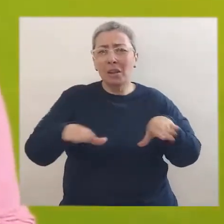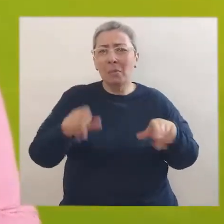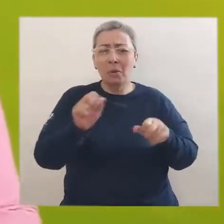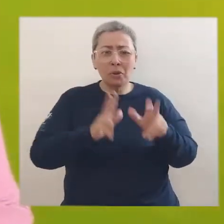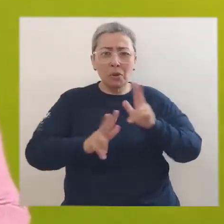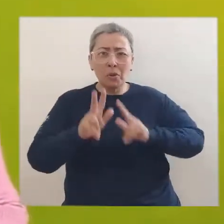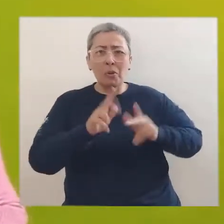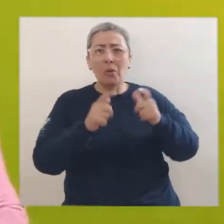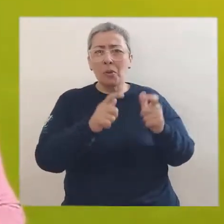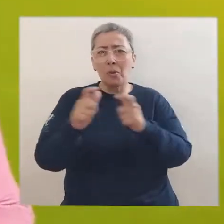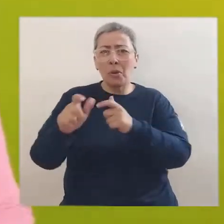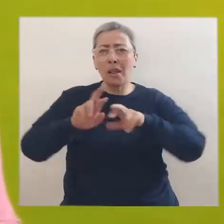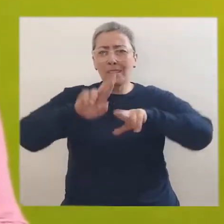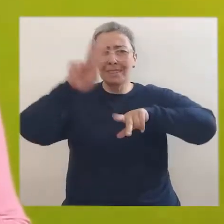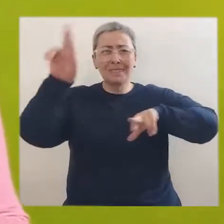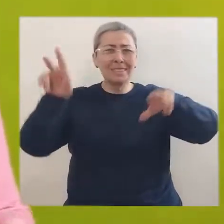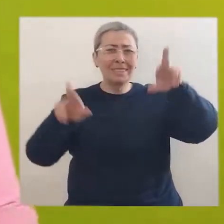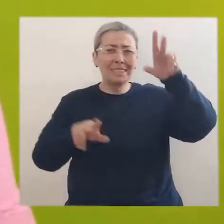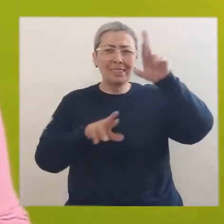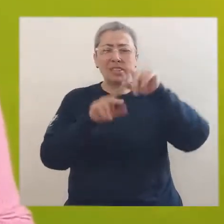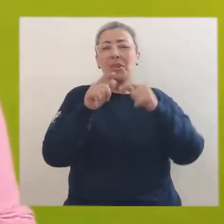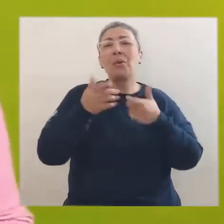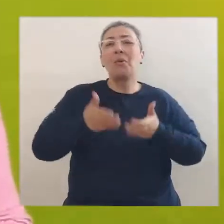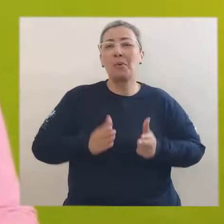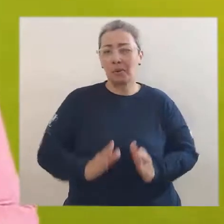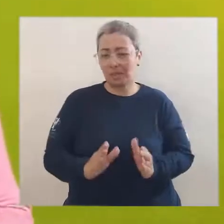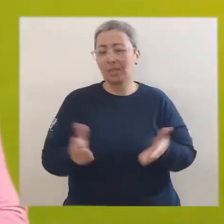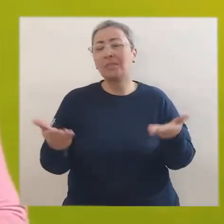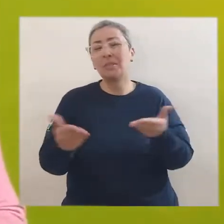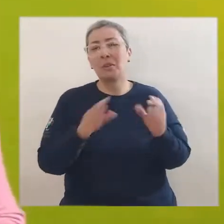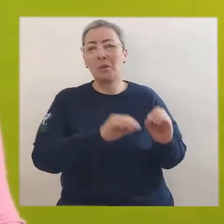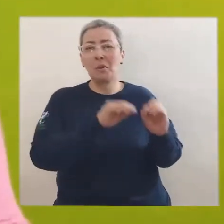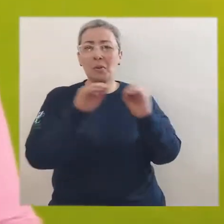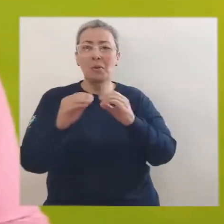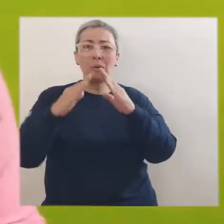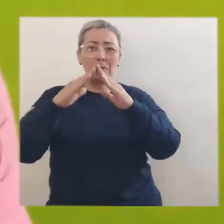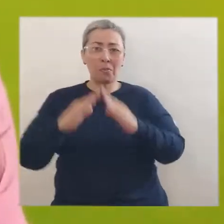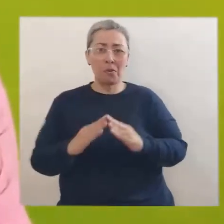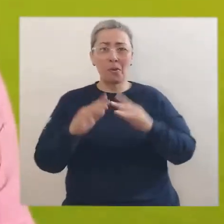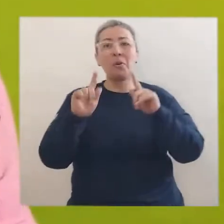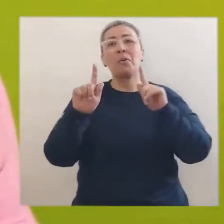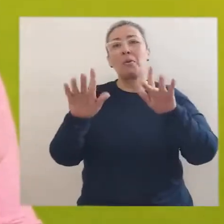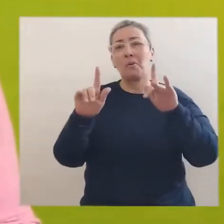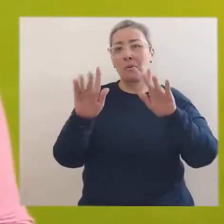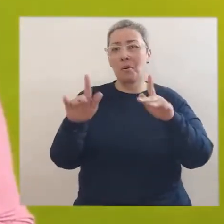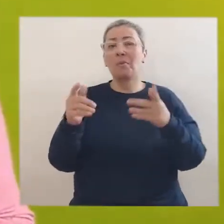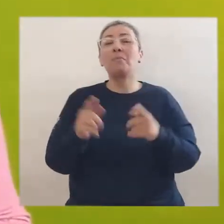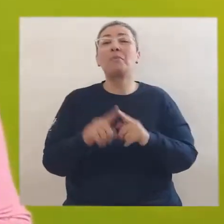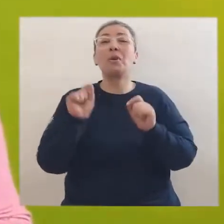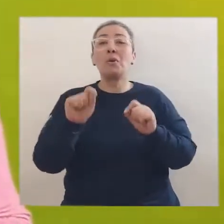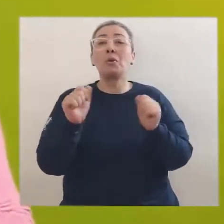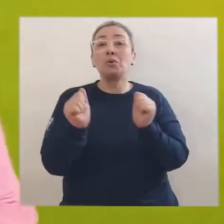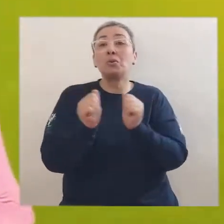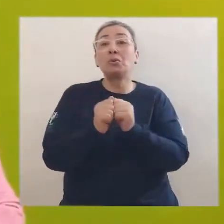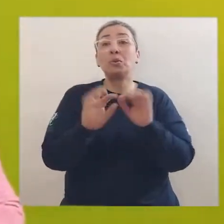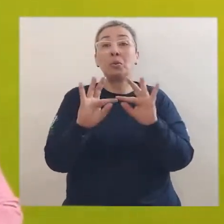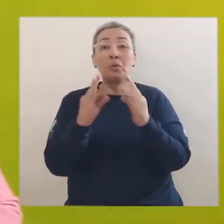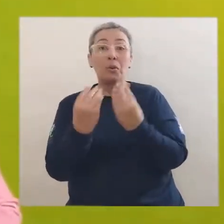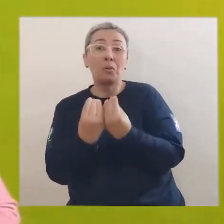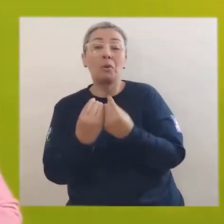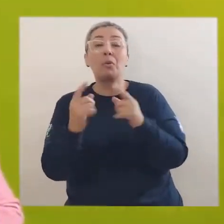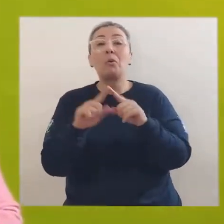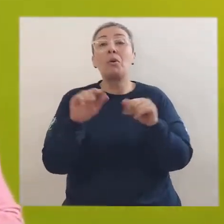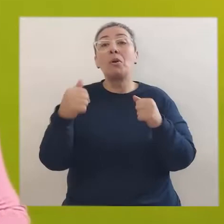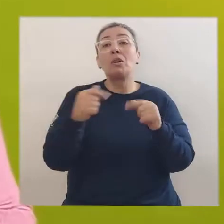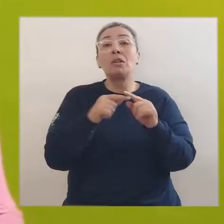crianças puderam dizer de lugares diferentes de onde vieram e que residem aqui no município de Guarulhos com seus